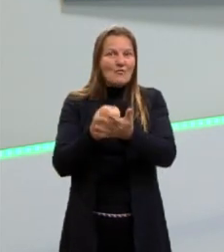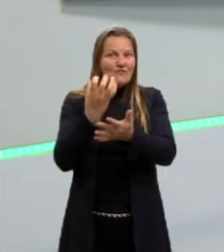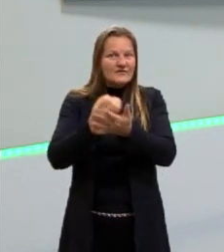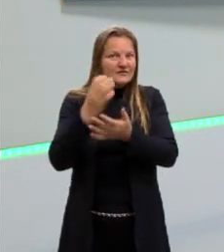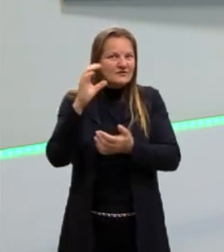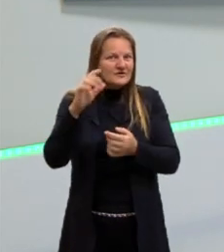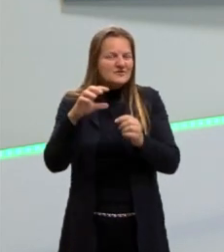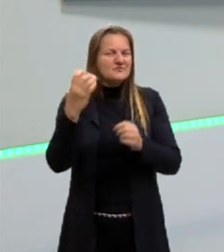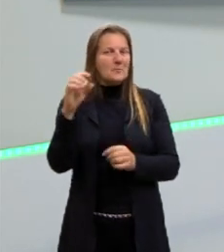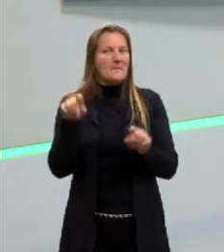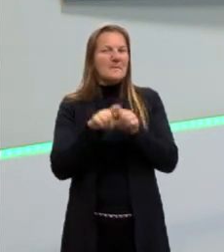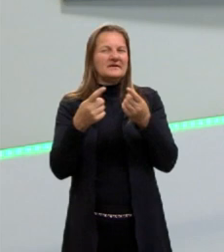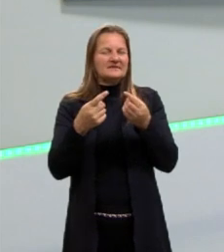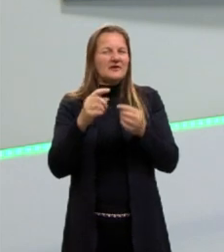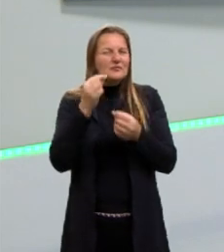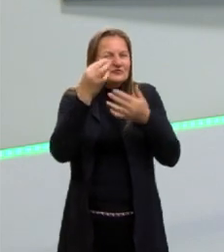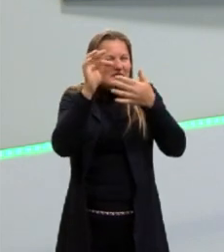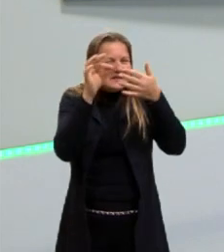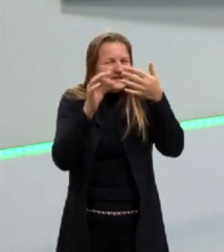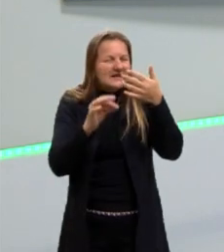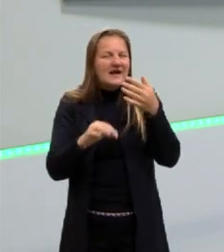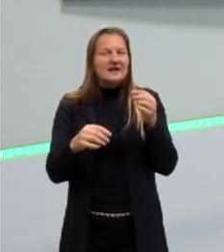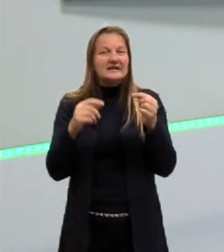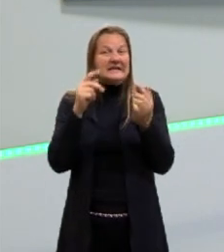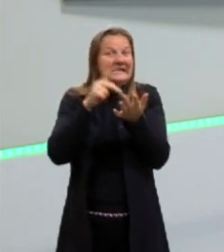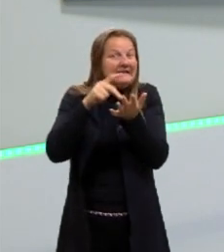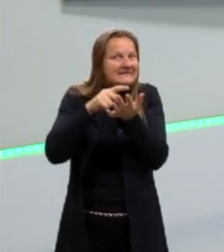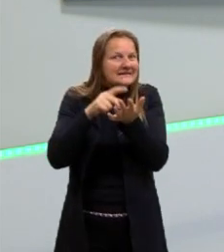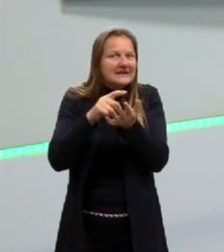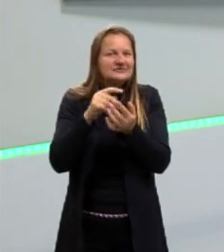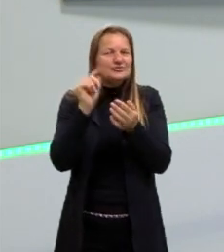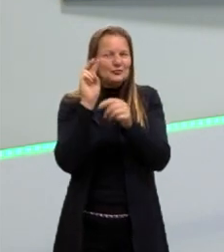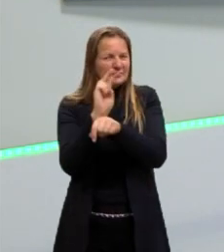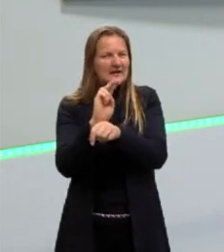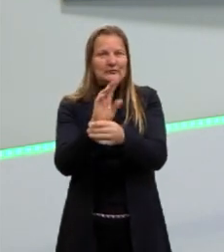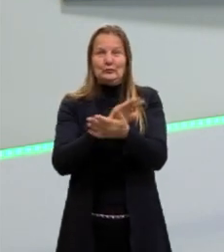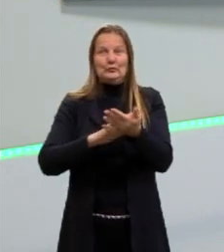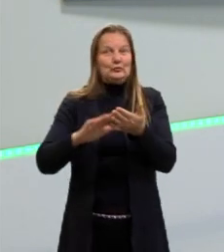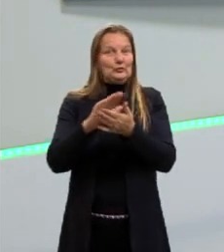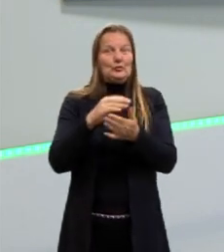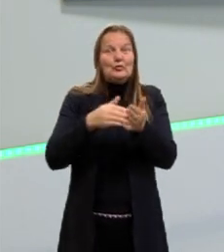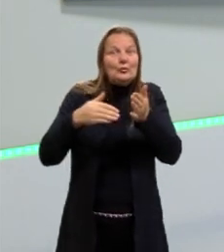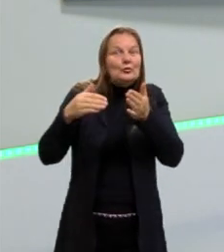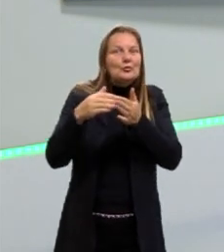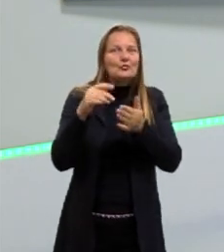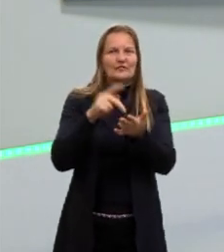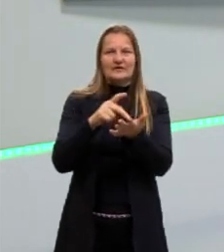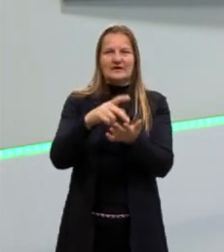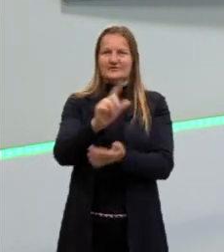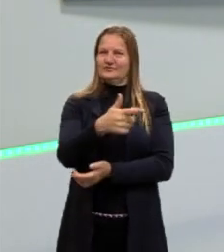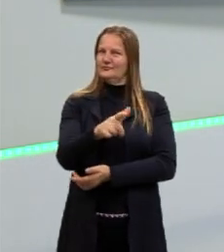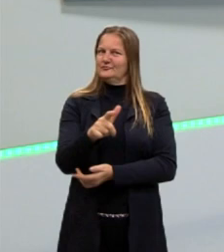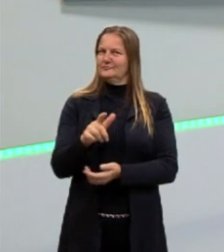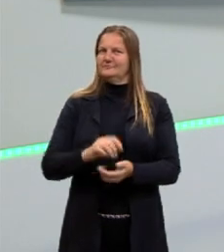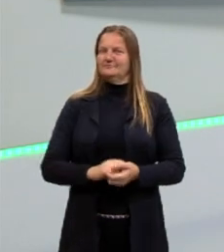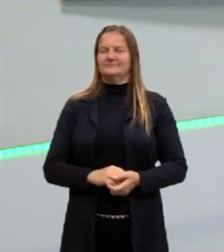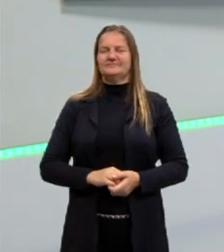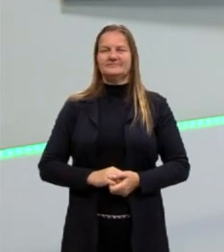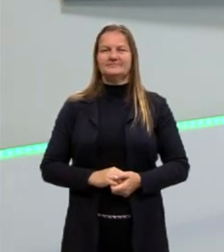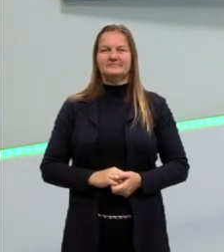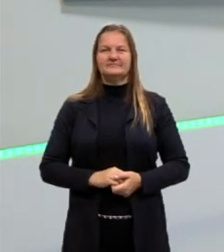Mas, infelizmente, a sempre tem algum ponto no filme que a gente tem que tomar cuidado para não levar sempre como verdade. Tá?